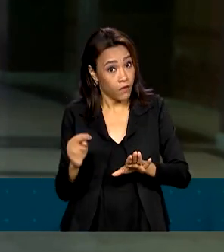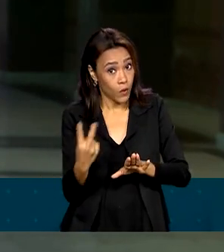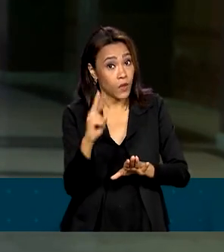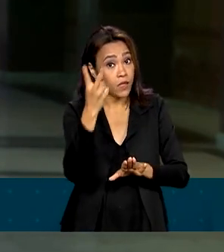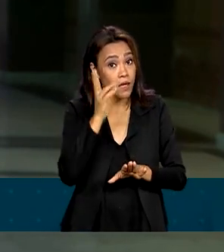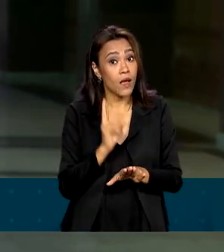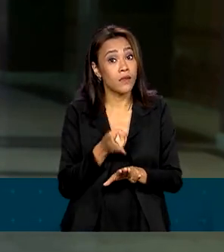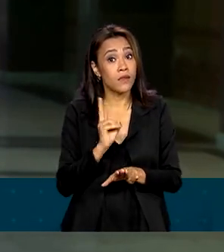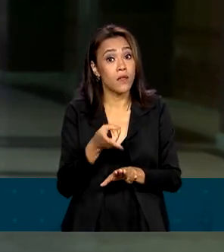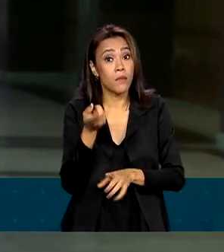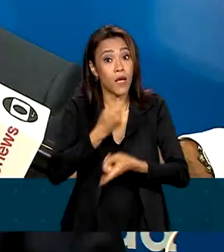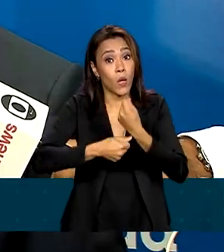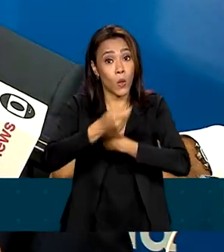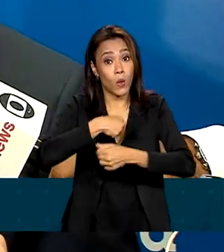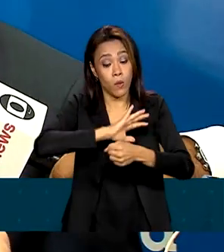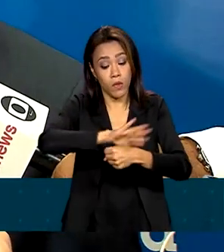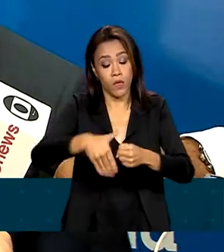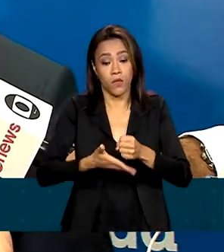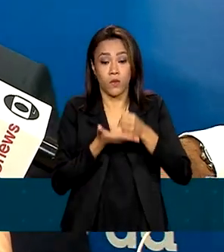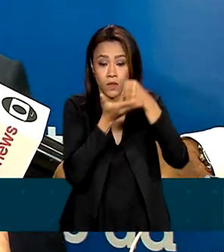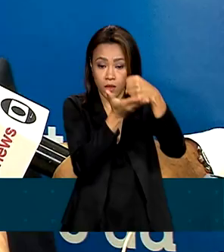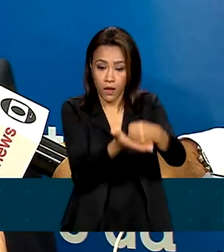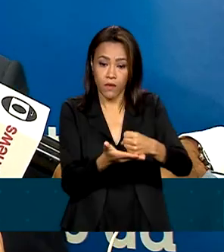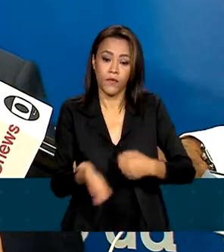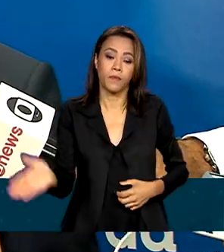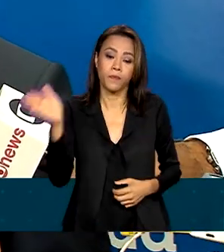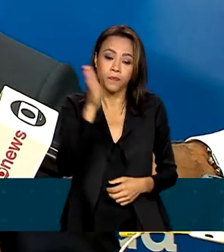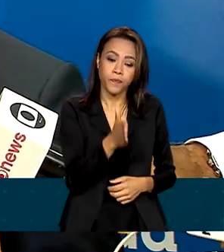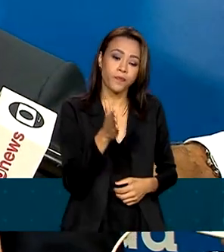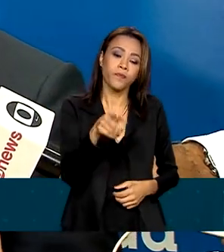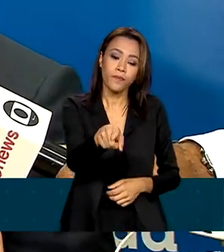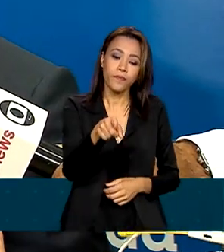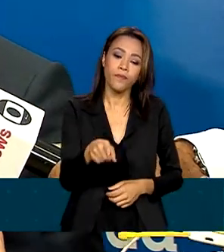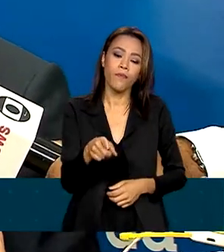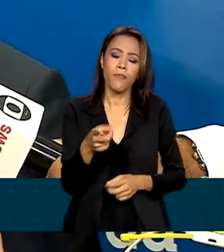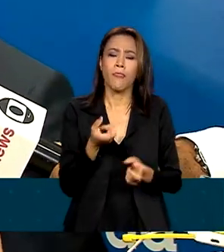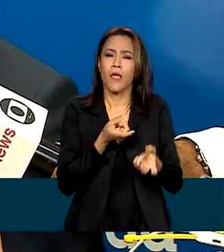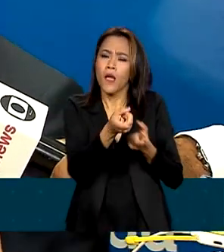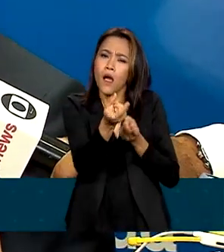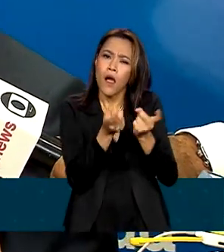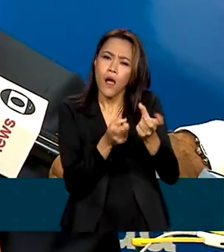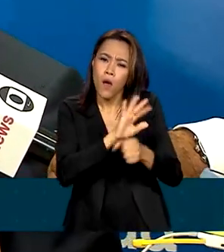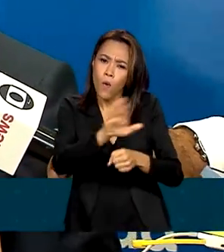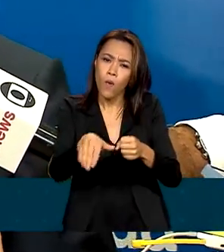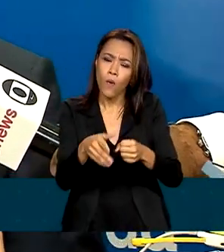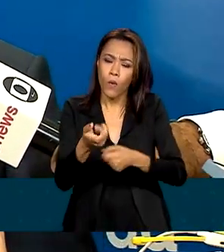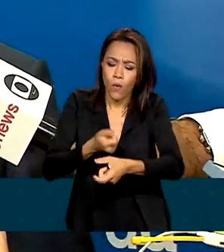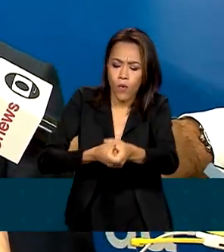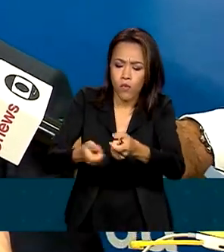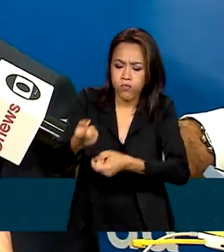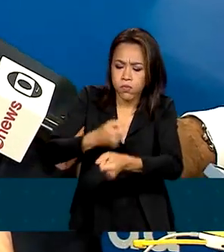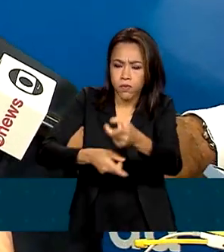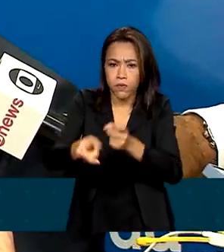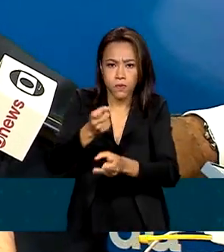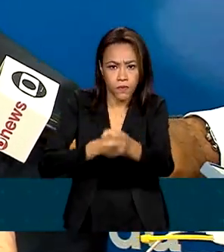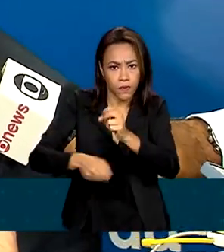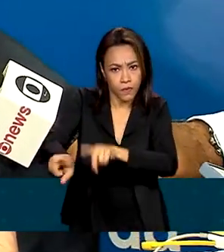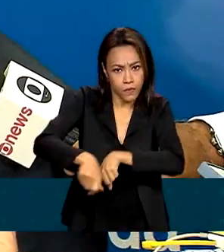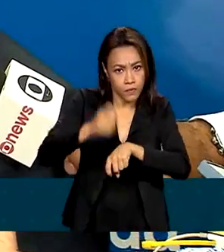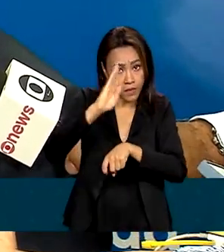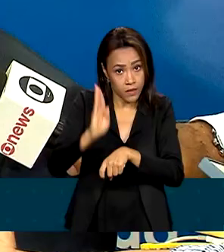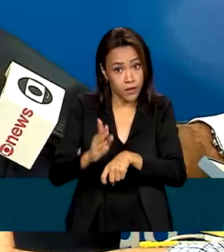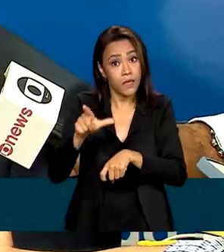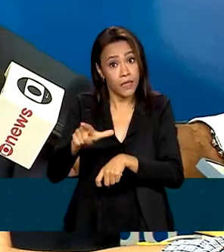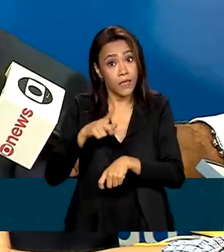a economia verde. O agronegócio brasileiro tem que crescer do ponto de vista quantitativo e